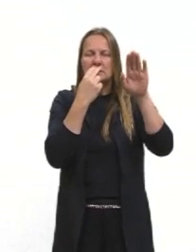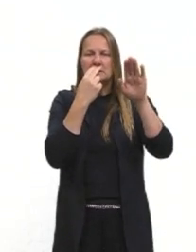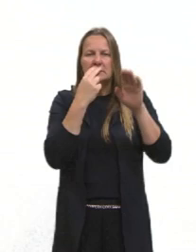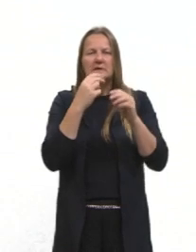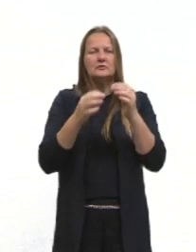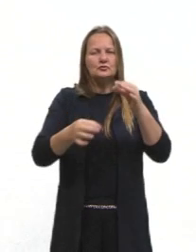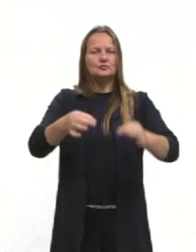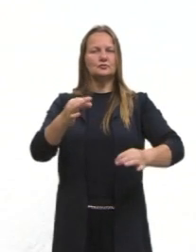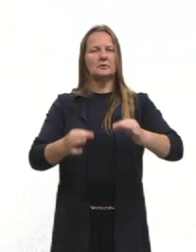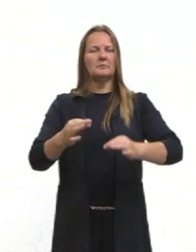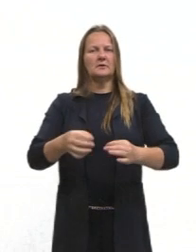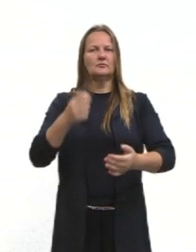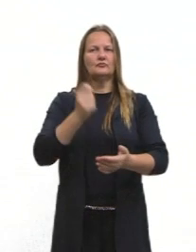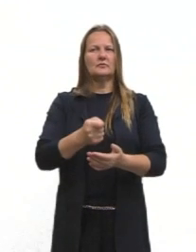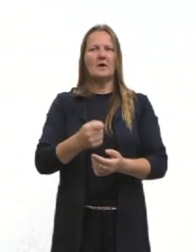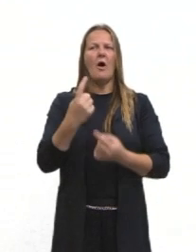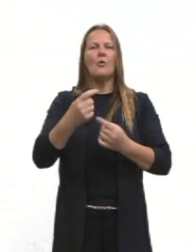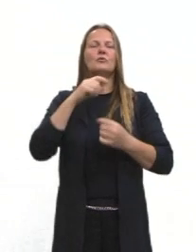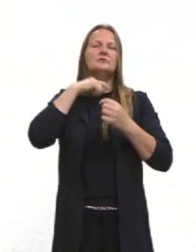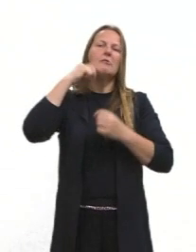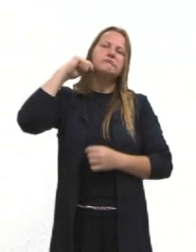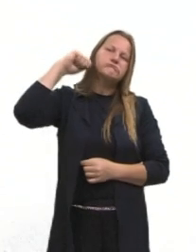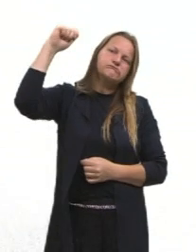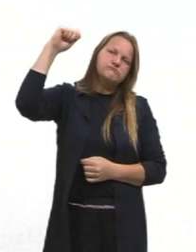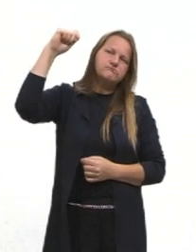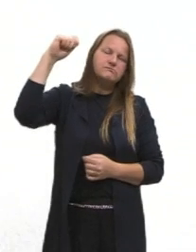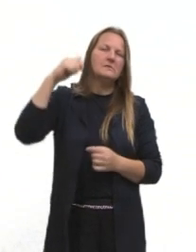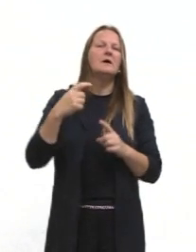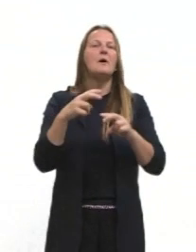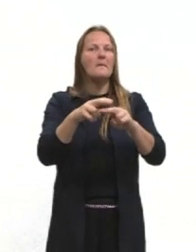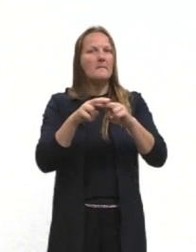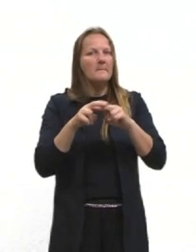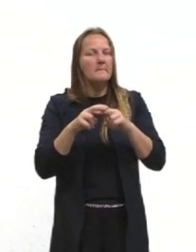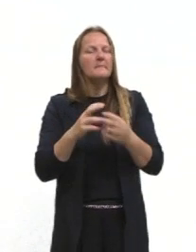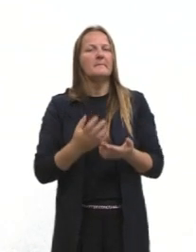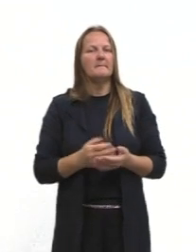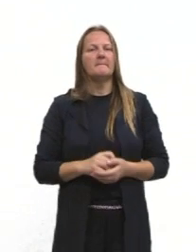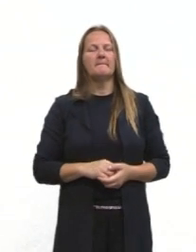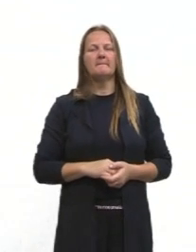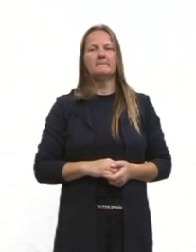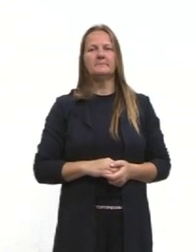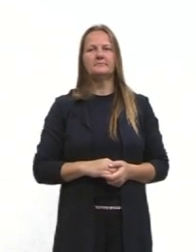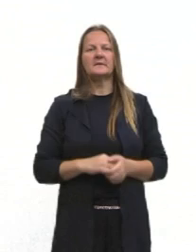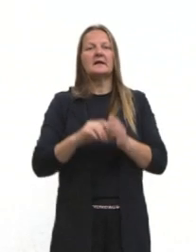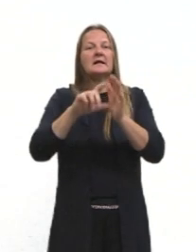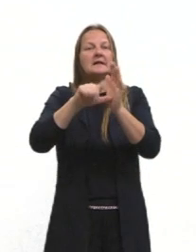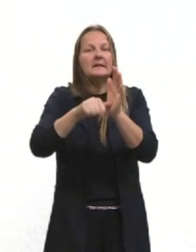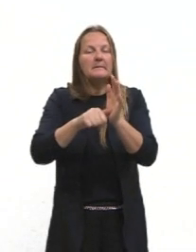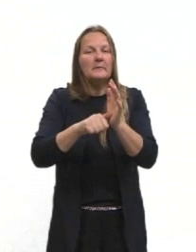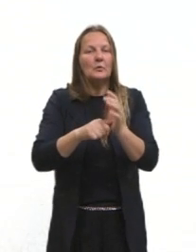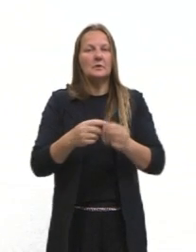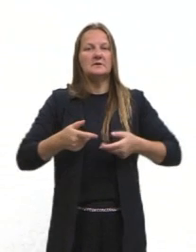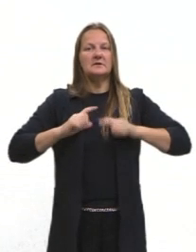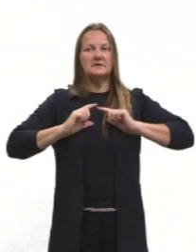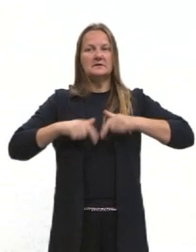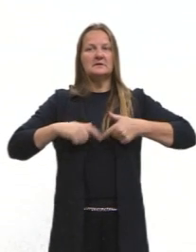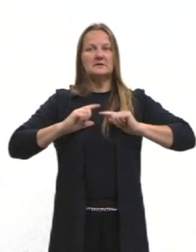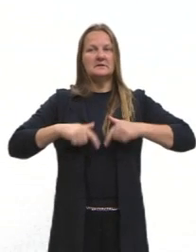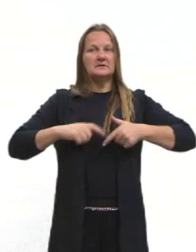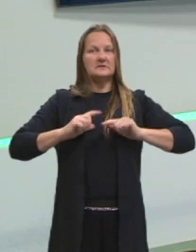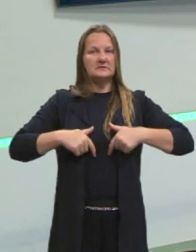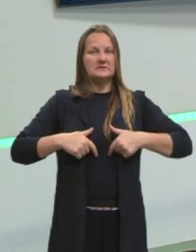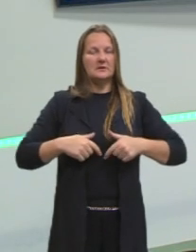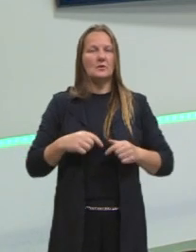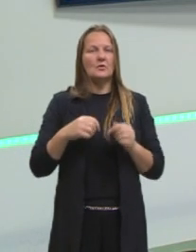Vários deles aí enforcados por isso. Mas, depois, o Estado de Israel, o Mossad, o